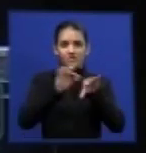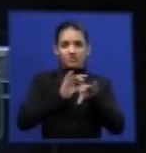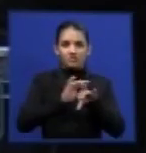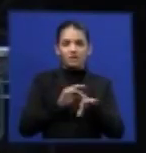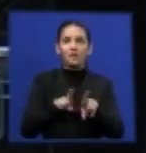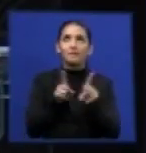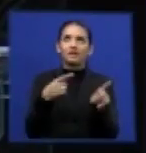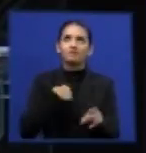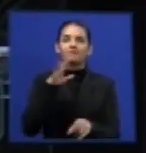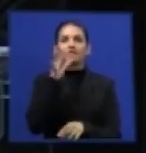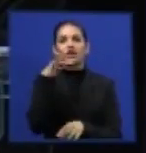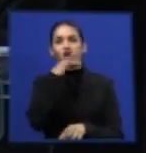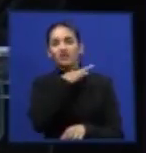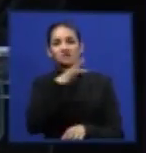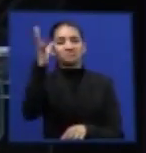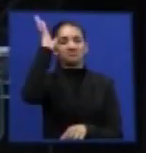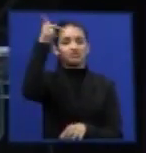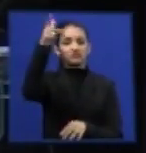concluir é o seguinte,